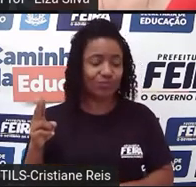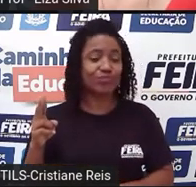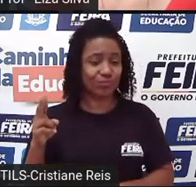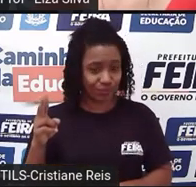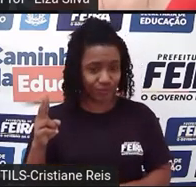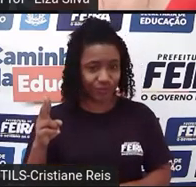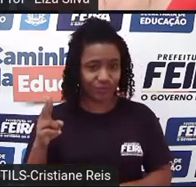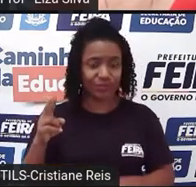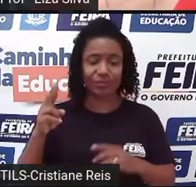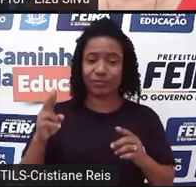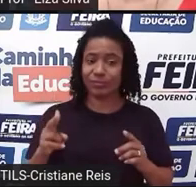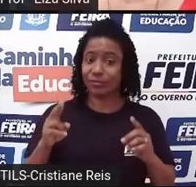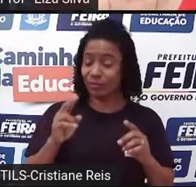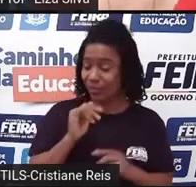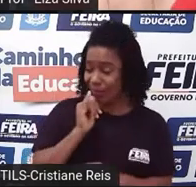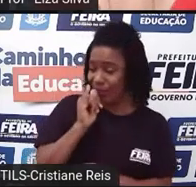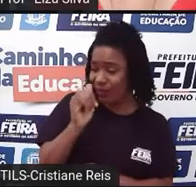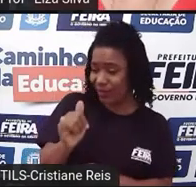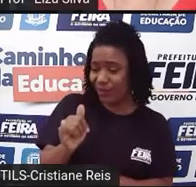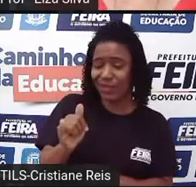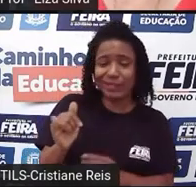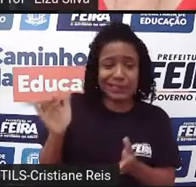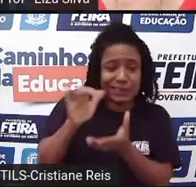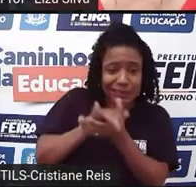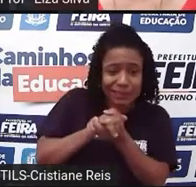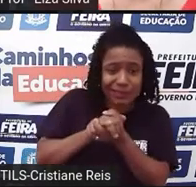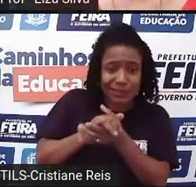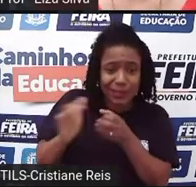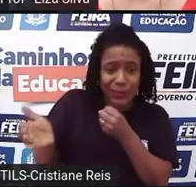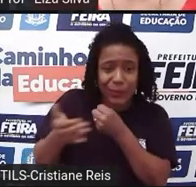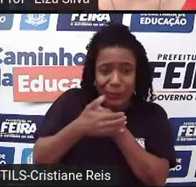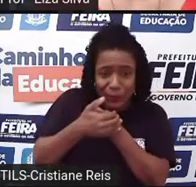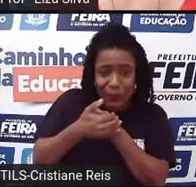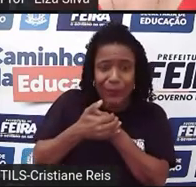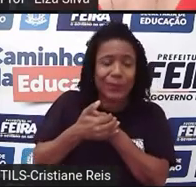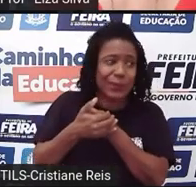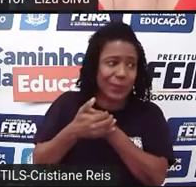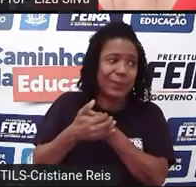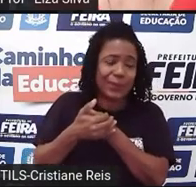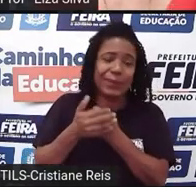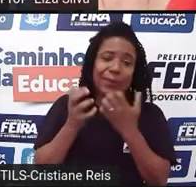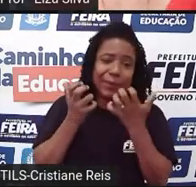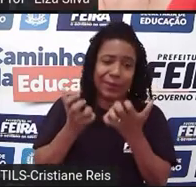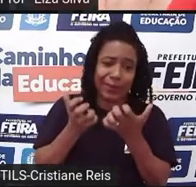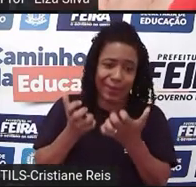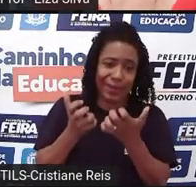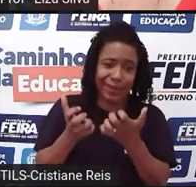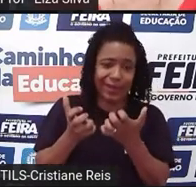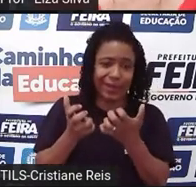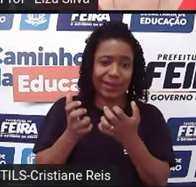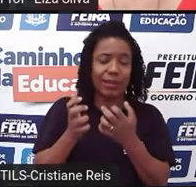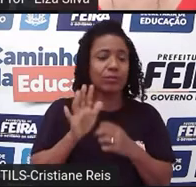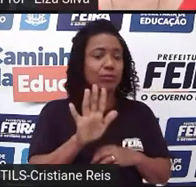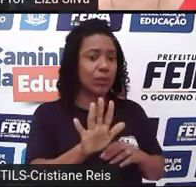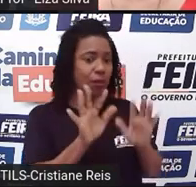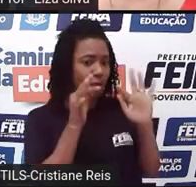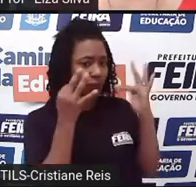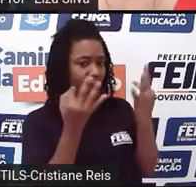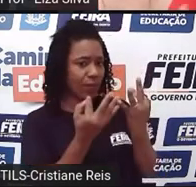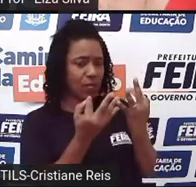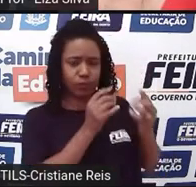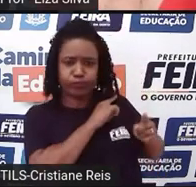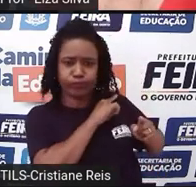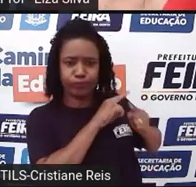secretamente, justamente porque as famílias são inimigas e não permitem que mesmo que eles estejam